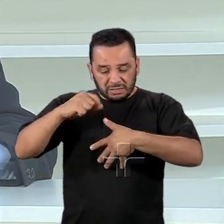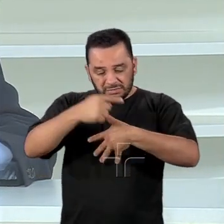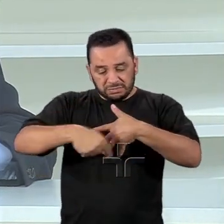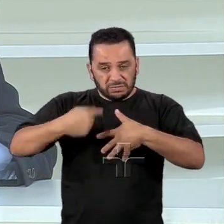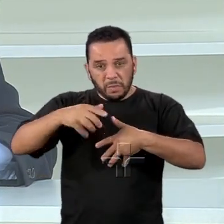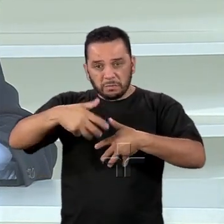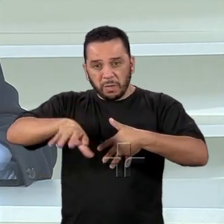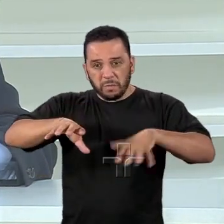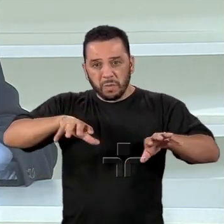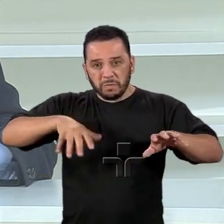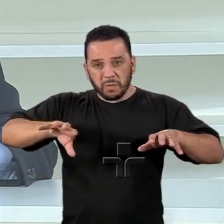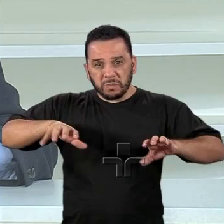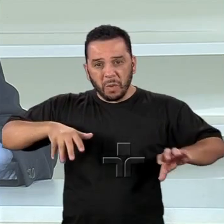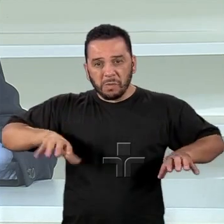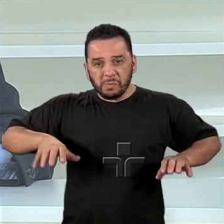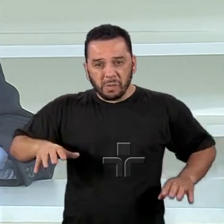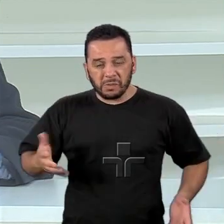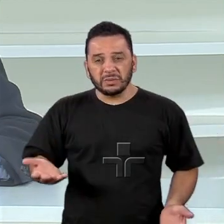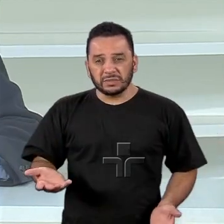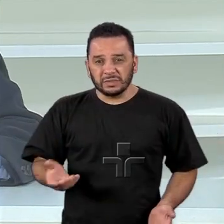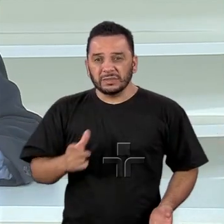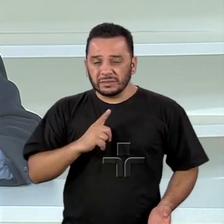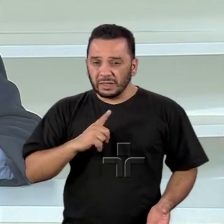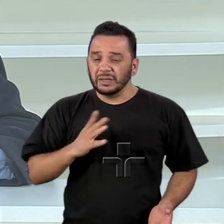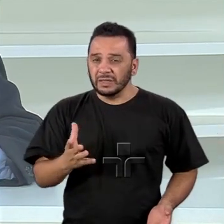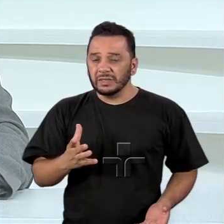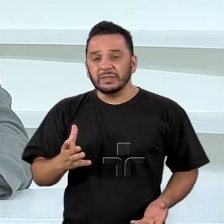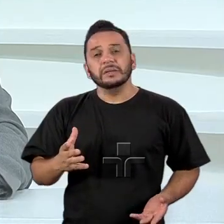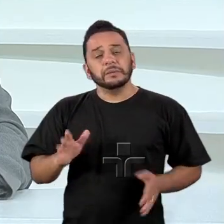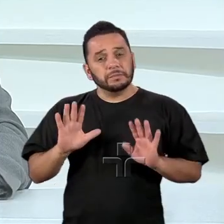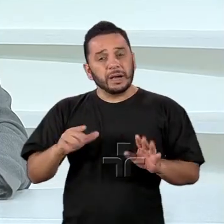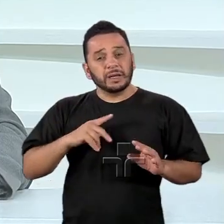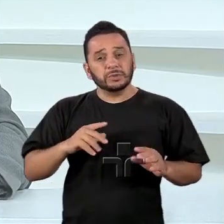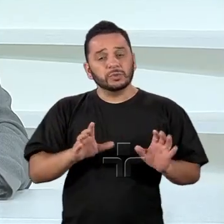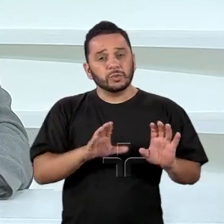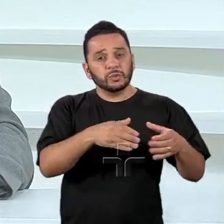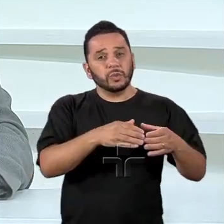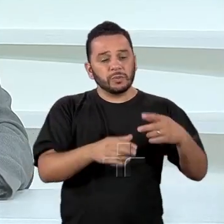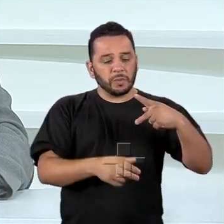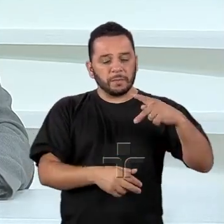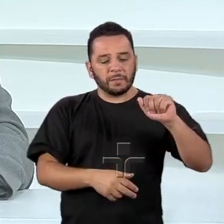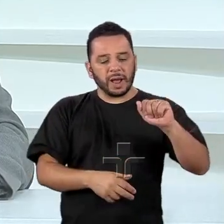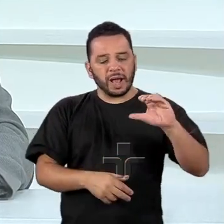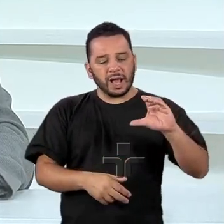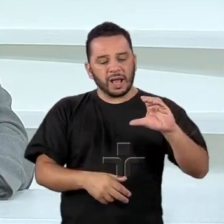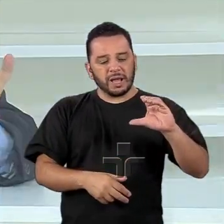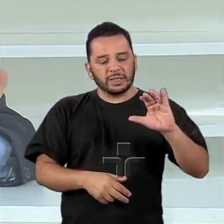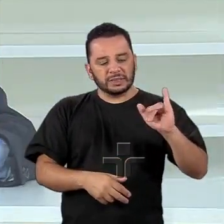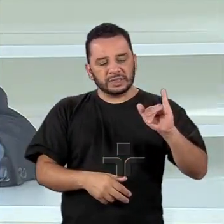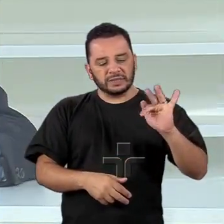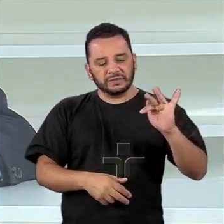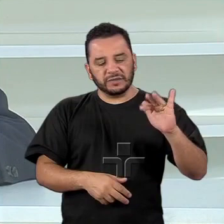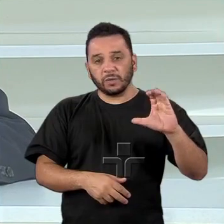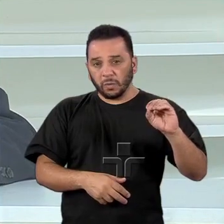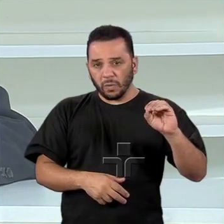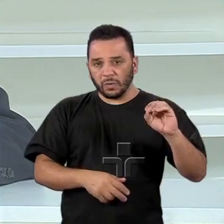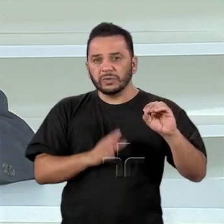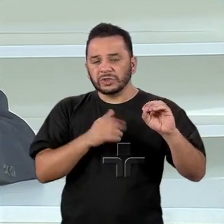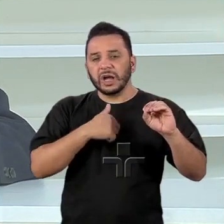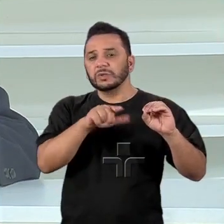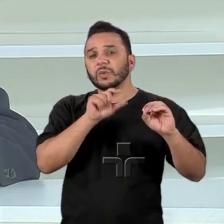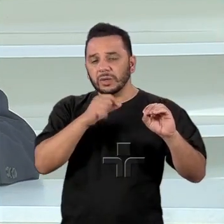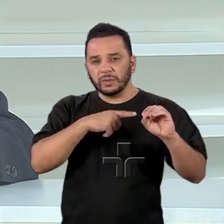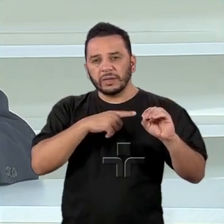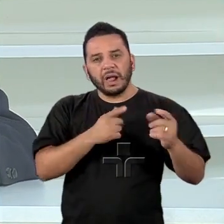os países da Aliança para Pacífico já fizeram a opção. Eles se voltaram para a Ásia. Todos eles têm acordo com a